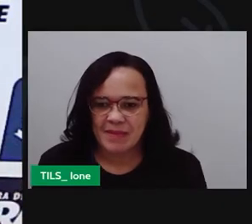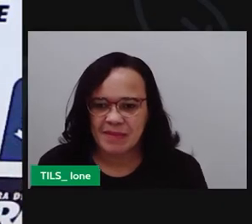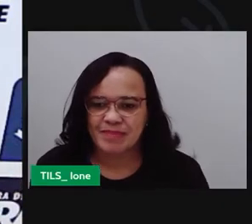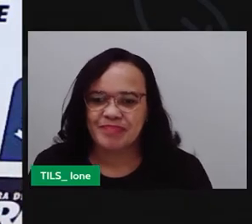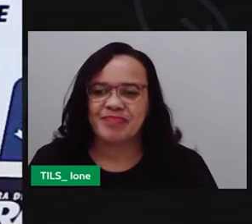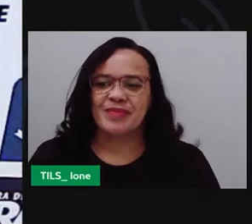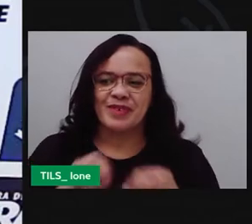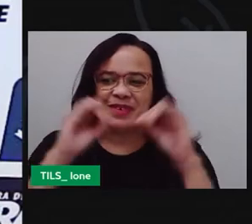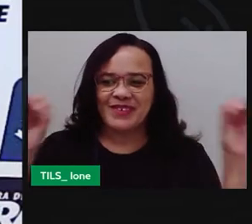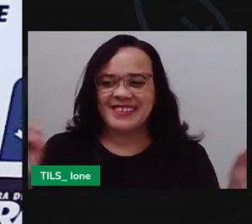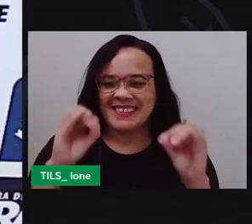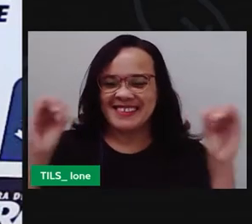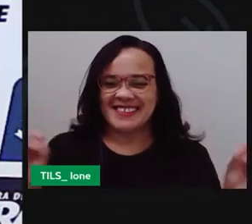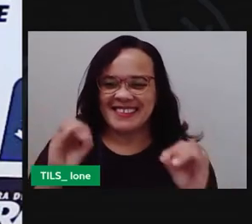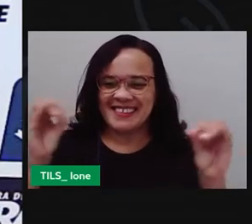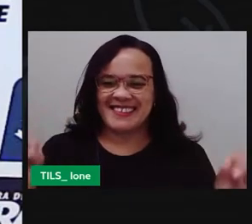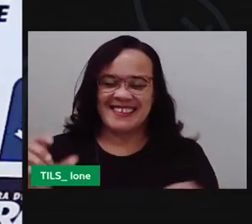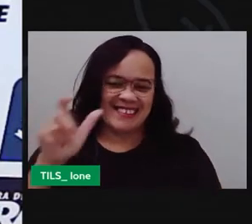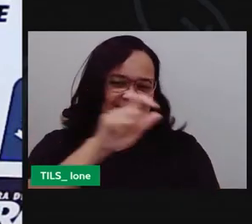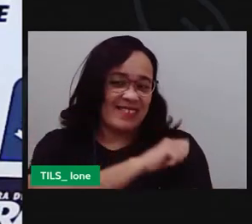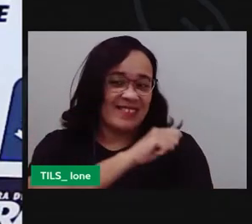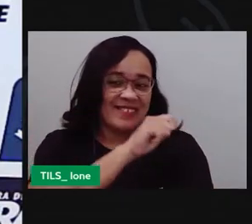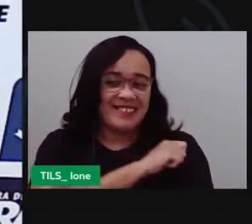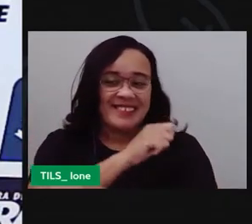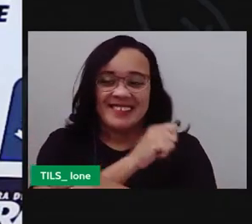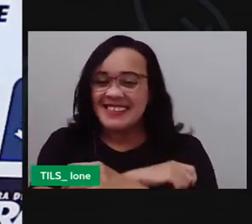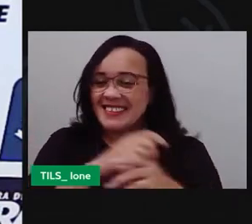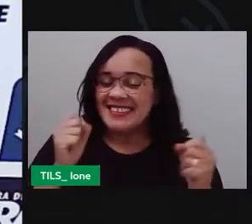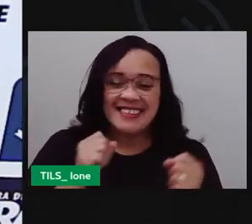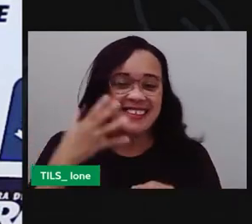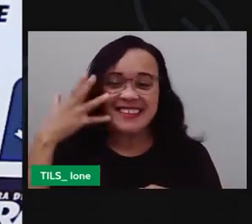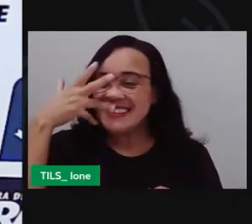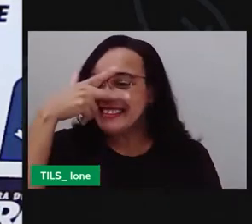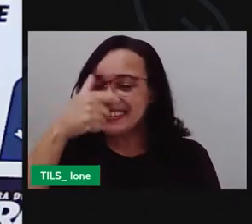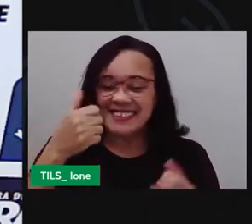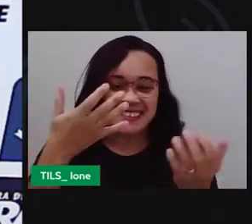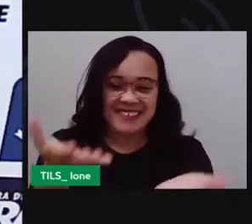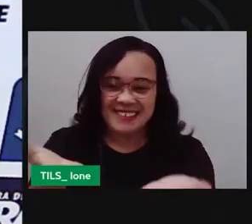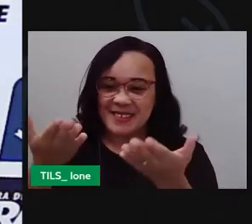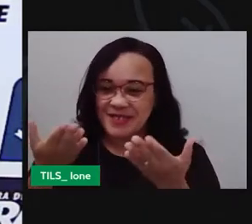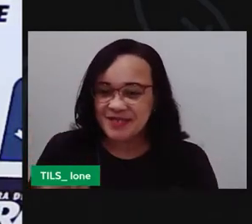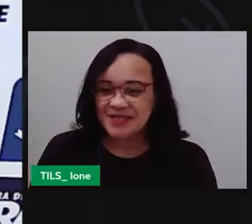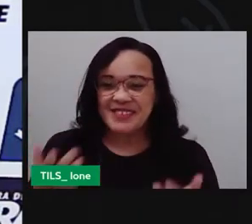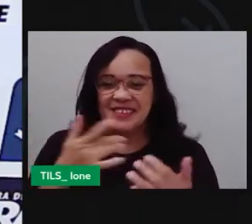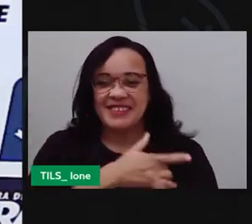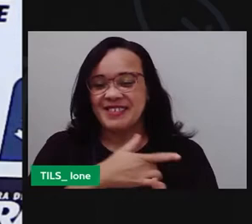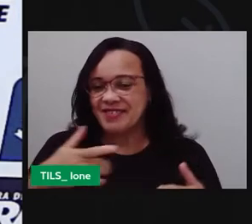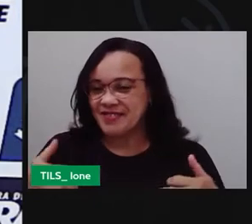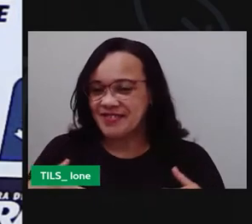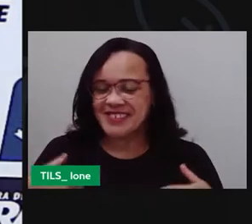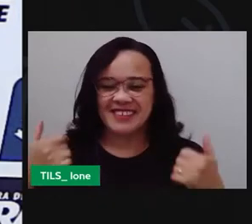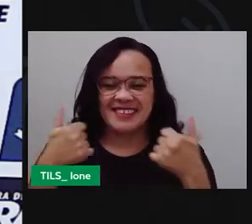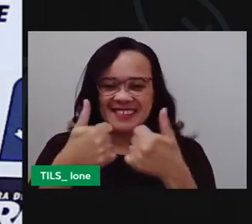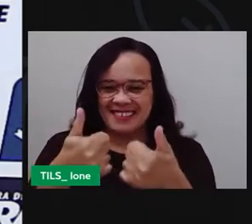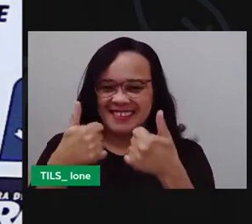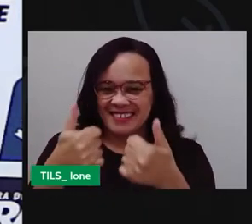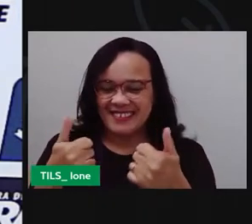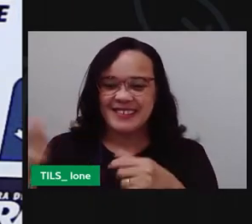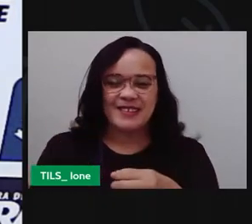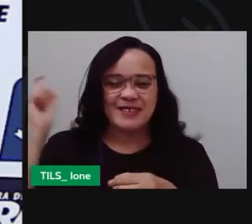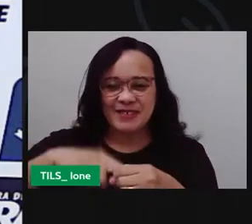Olá, galerinha linda! Sejam bem-vindos! Voltamos aqui para a nossa